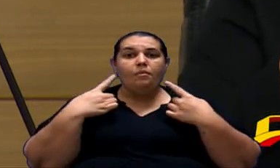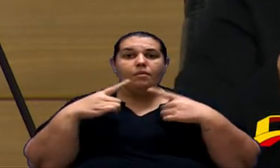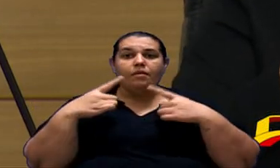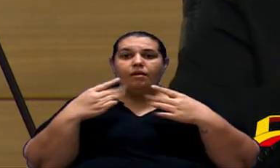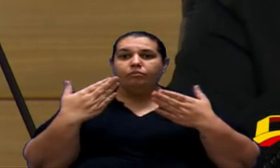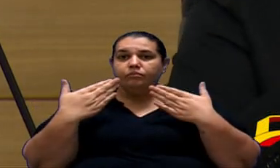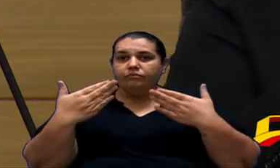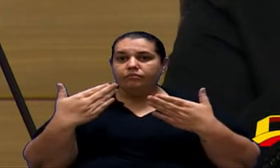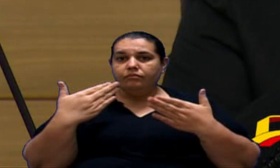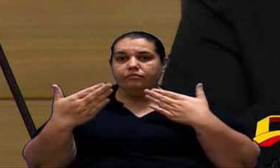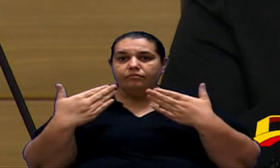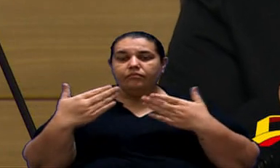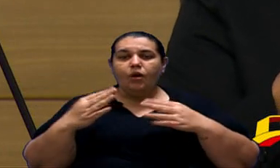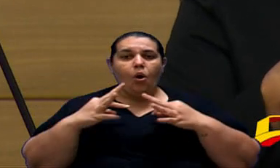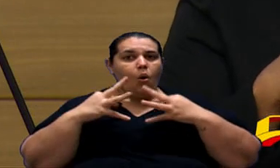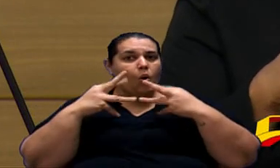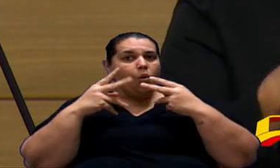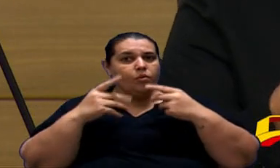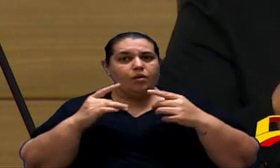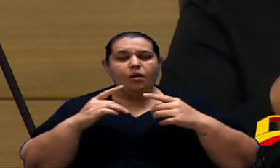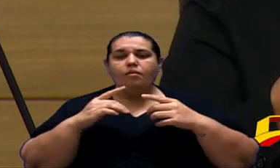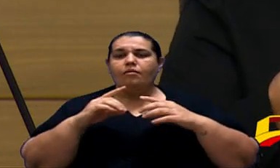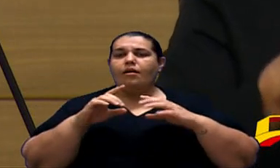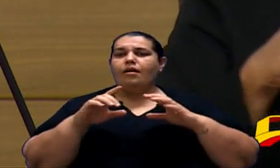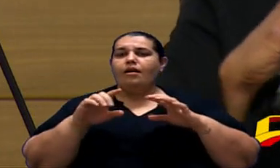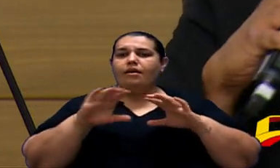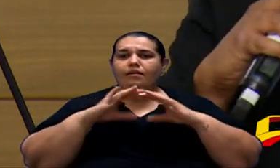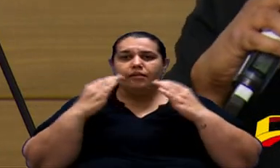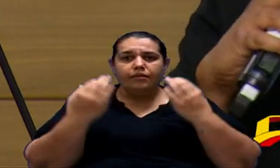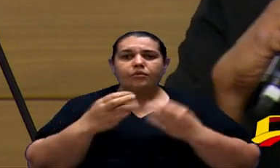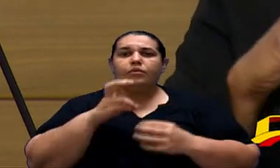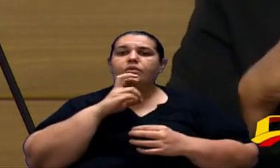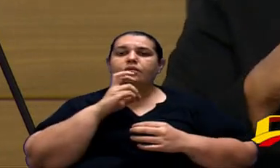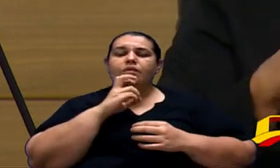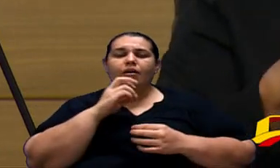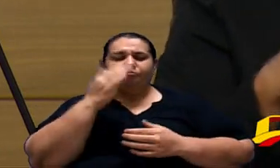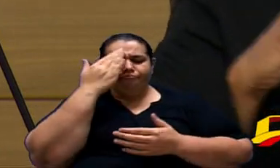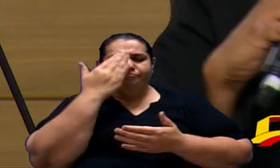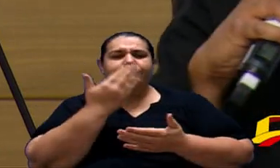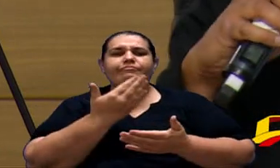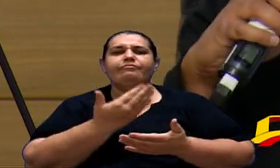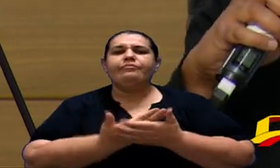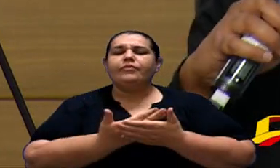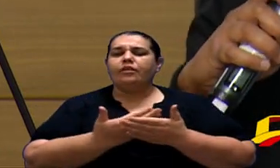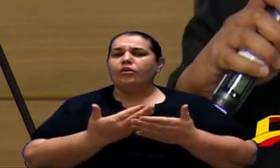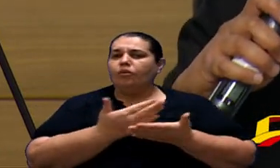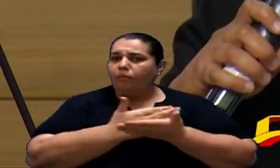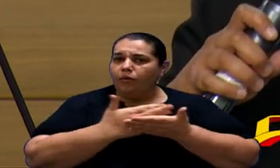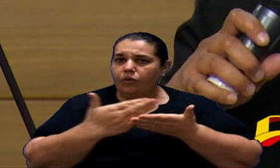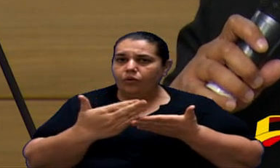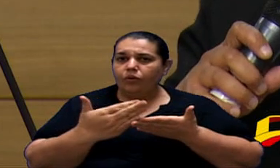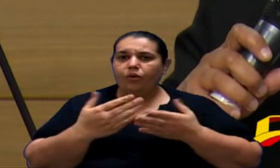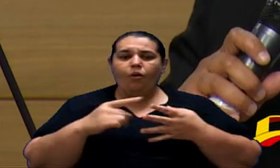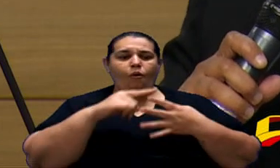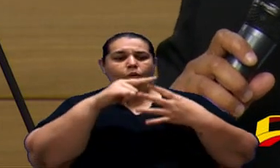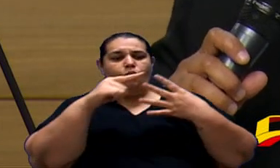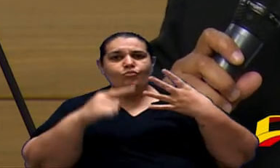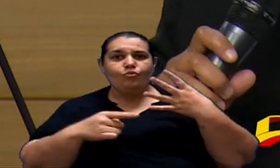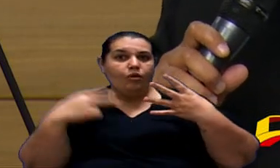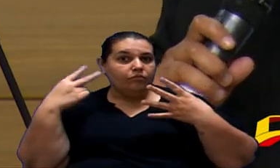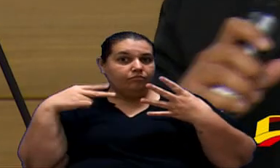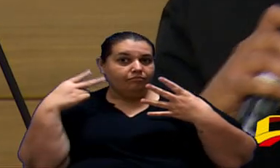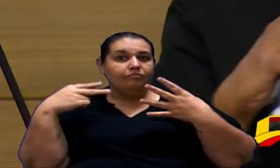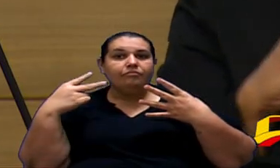é um debate importantíssimo nessa casa de leis eu creio que a gente vai fazer hoje uma moção vamos nós quatro os quatro vereadores aqui